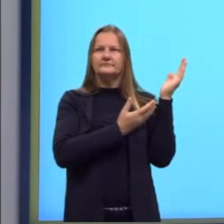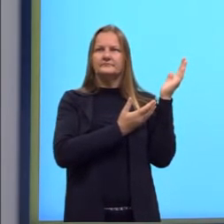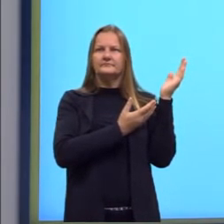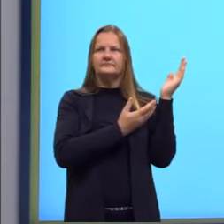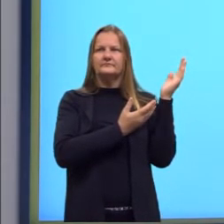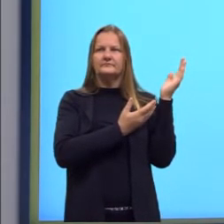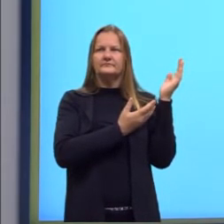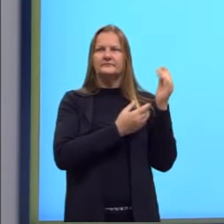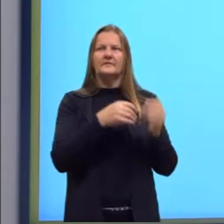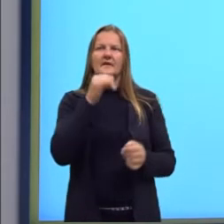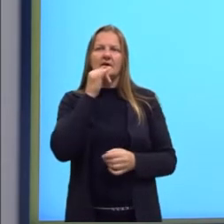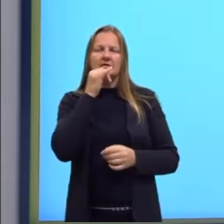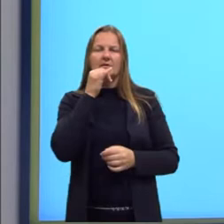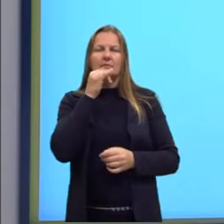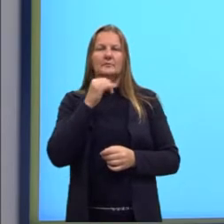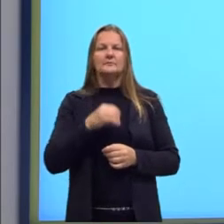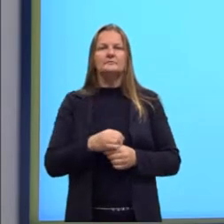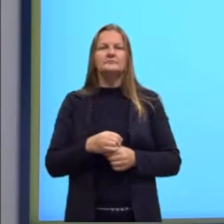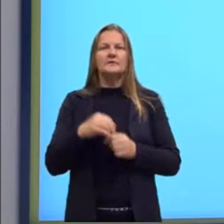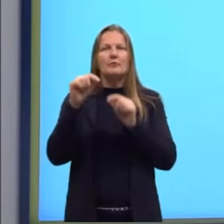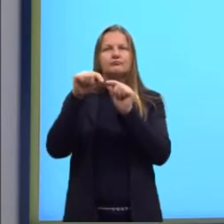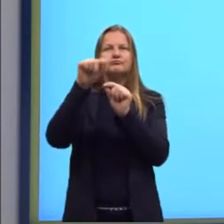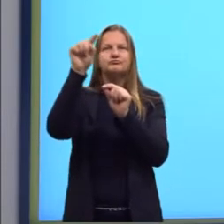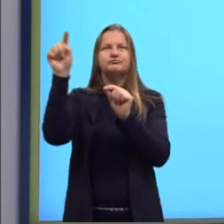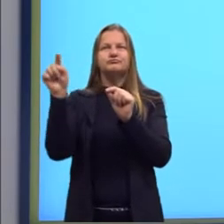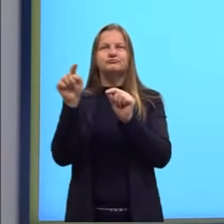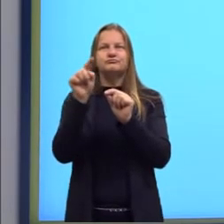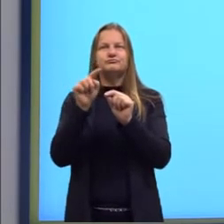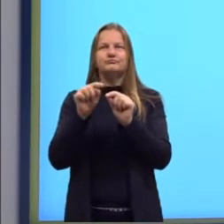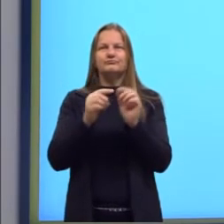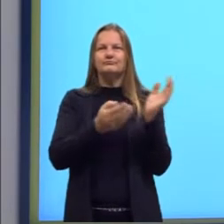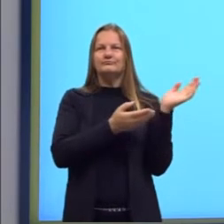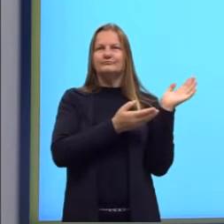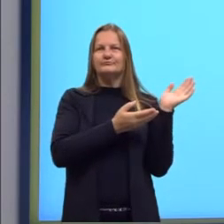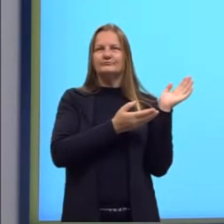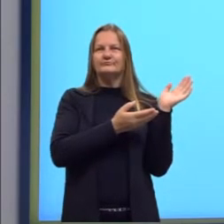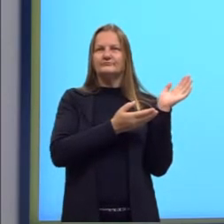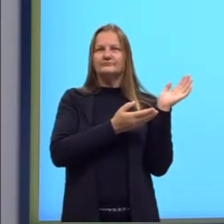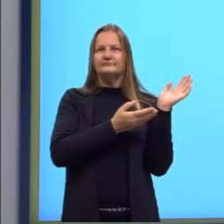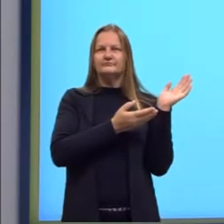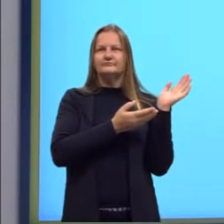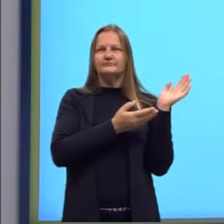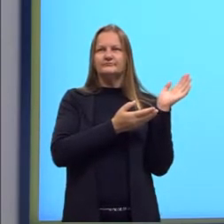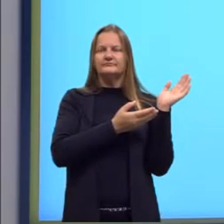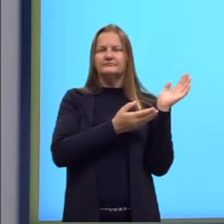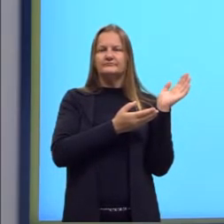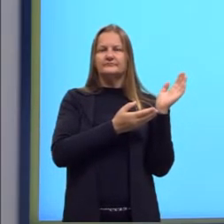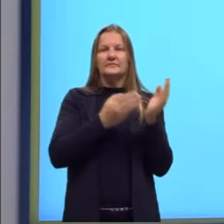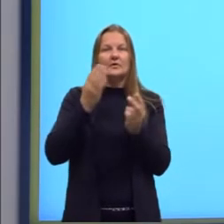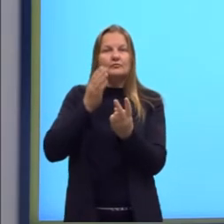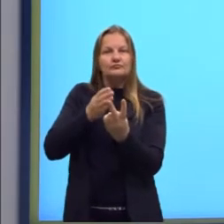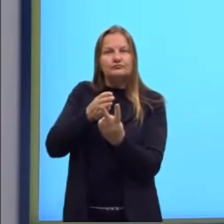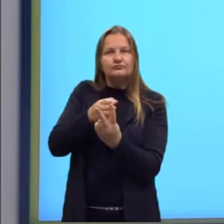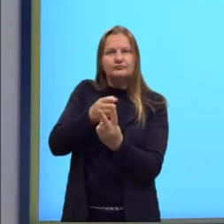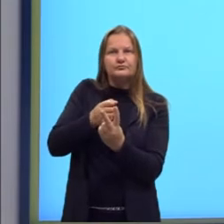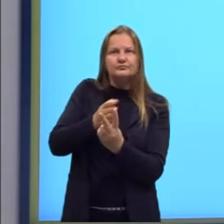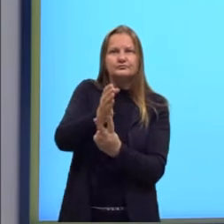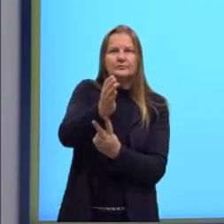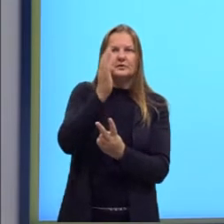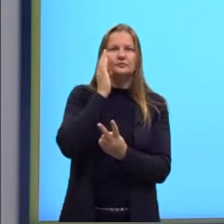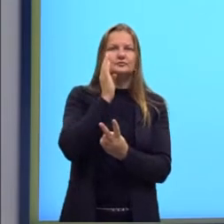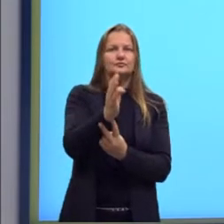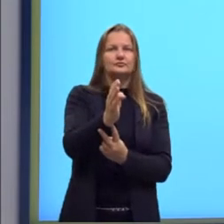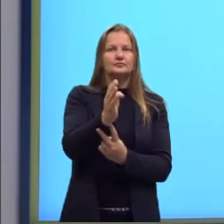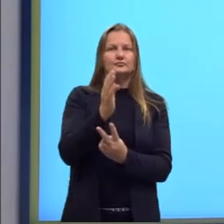isso daqui é um exemplo, tá, gente? Porque quando eu tenho uma citação direta, ou seja, eu pego as